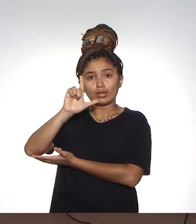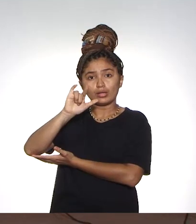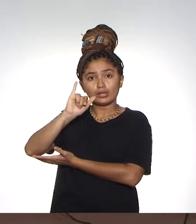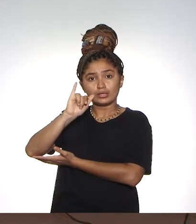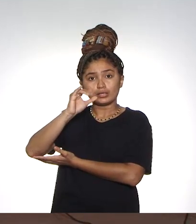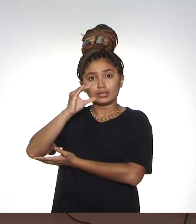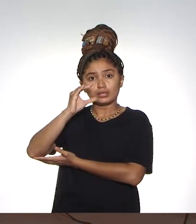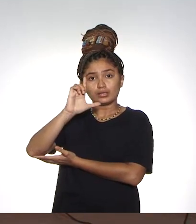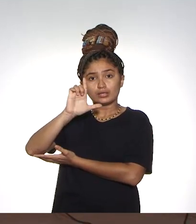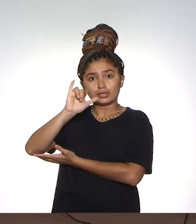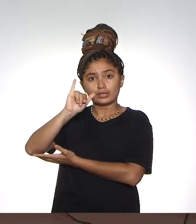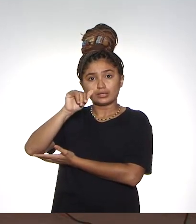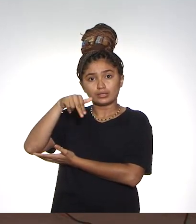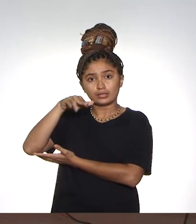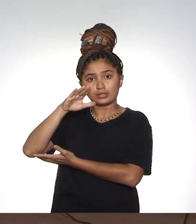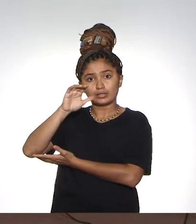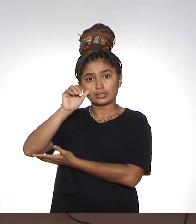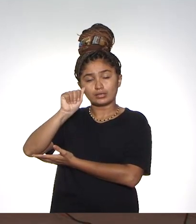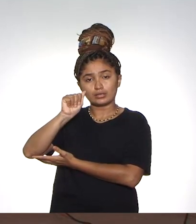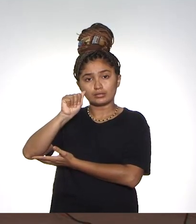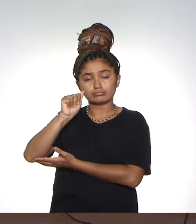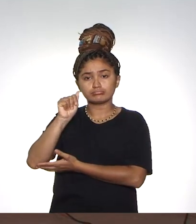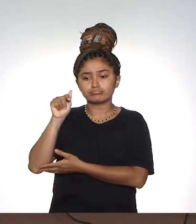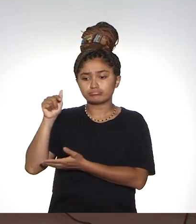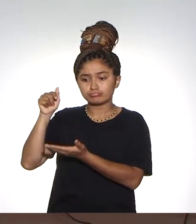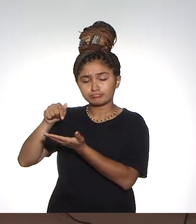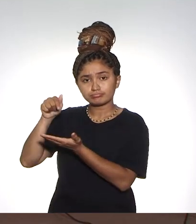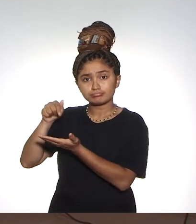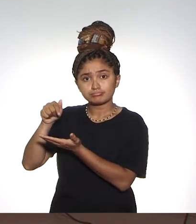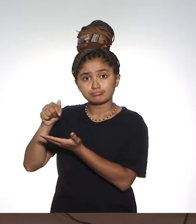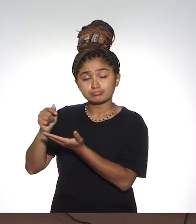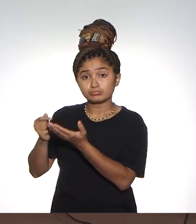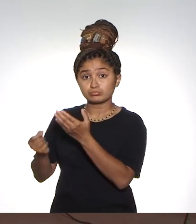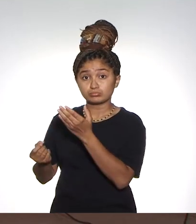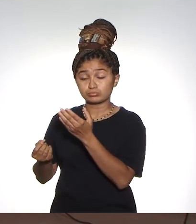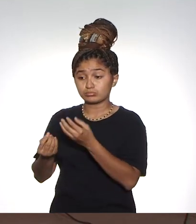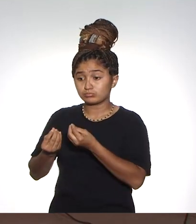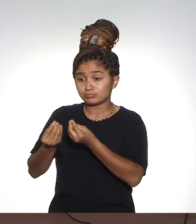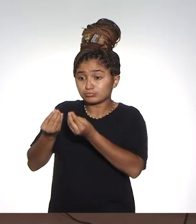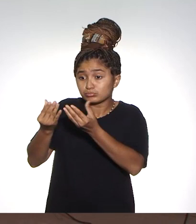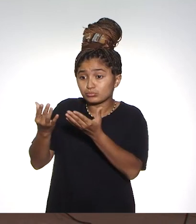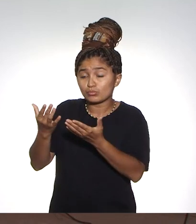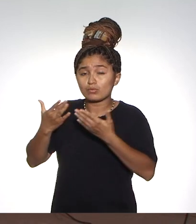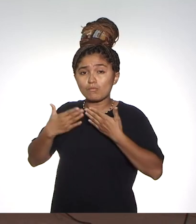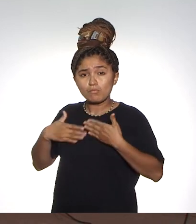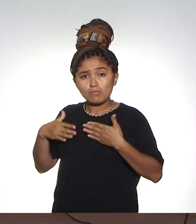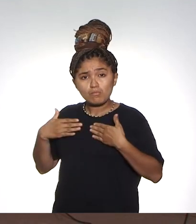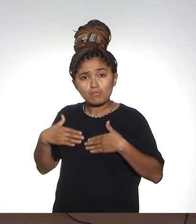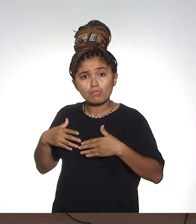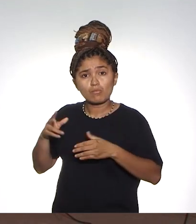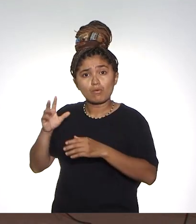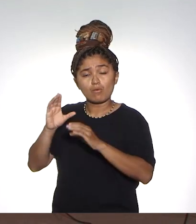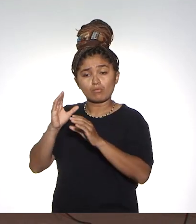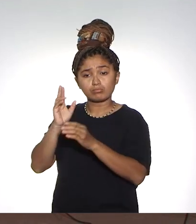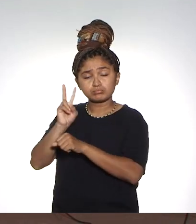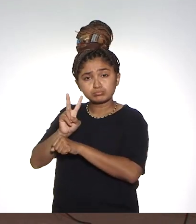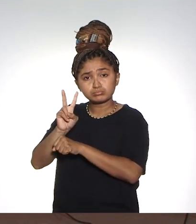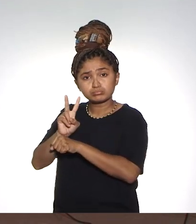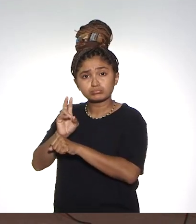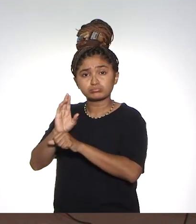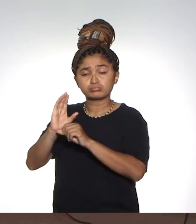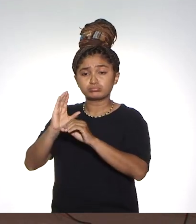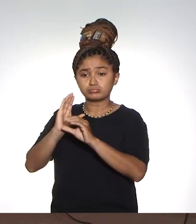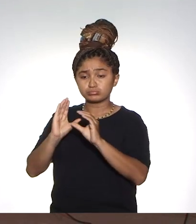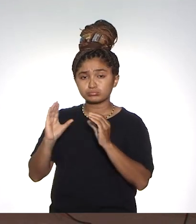muitos anos dos cursos da área de saúde. Então, essa policlínica, primeiro, gerará conforto e atendimento à nossa comunidade, tanto